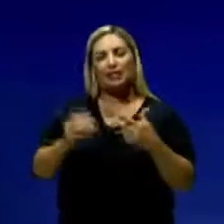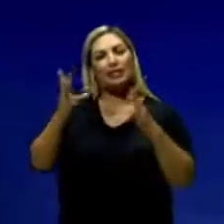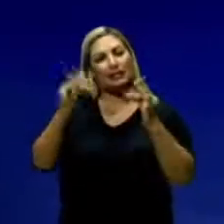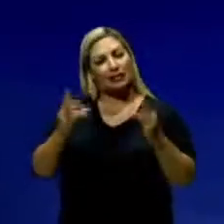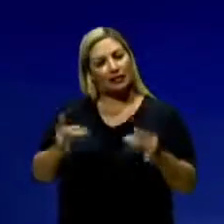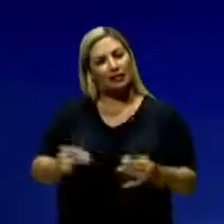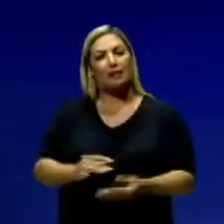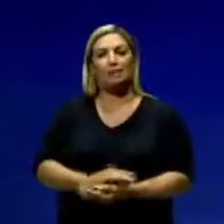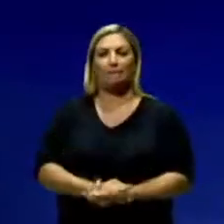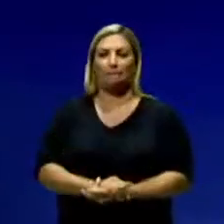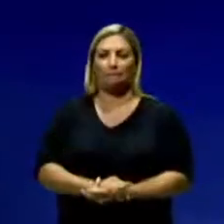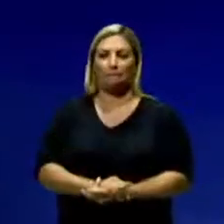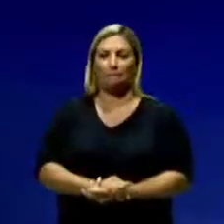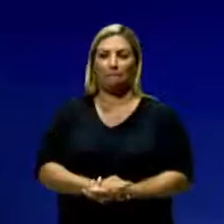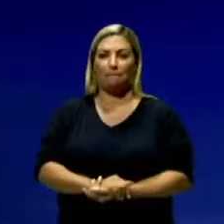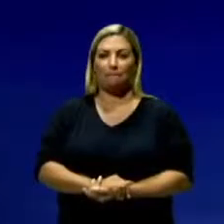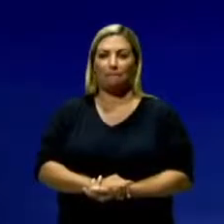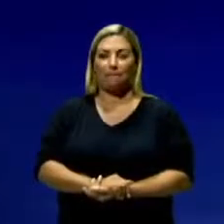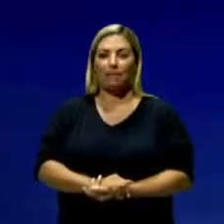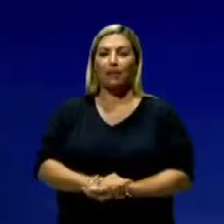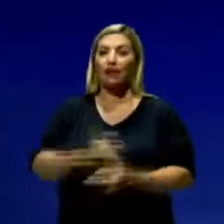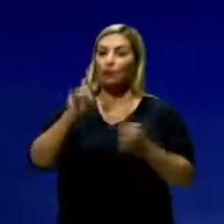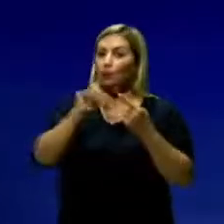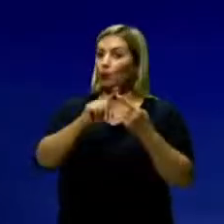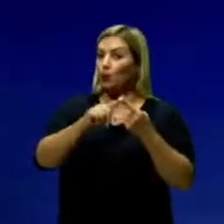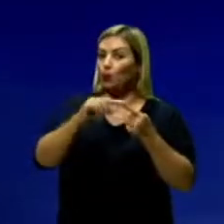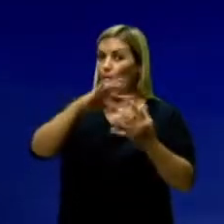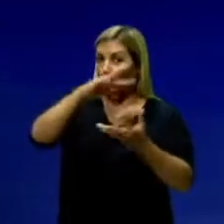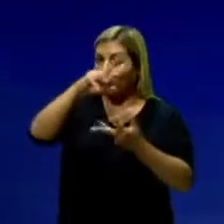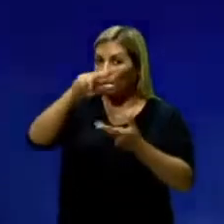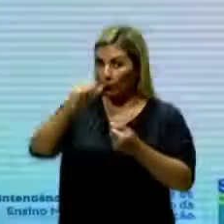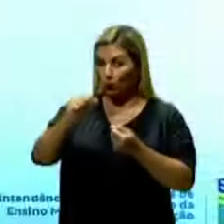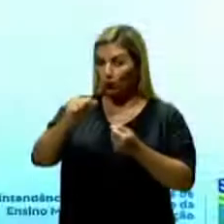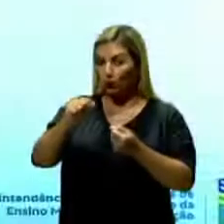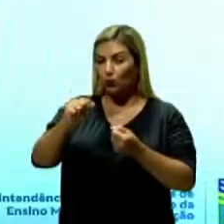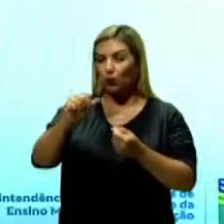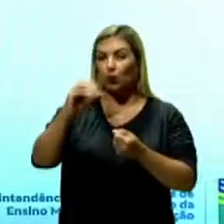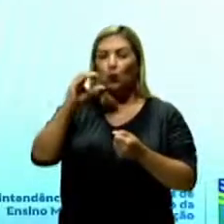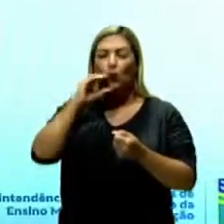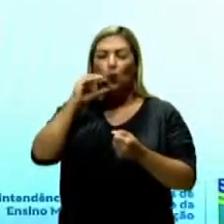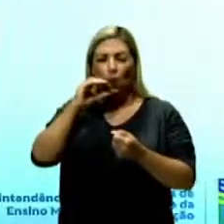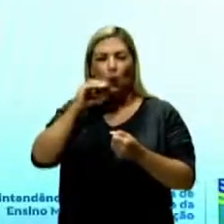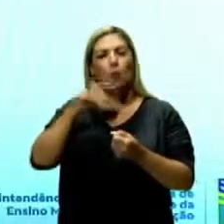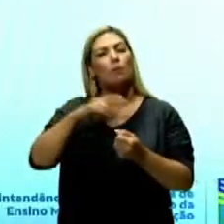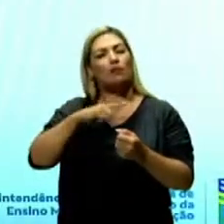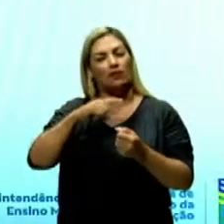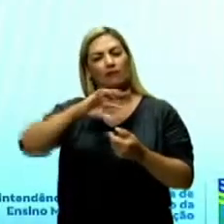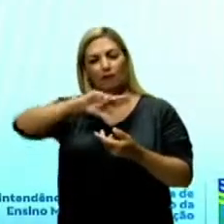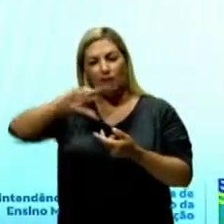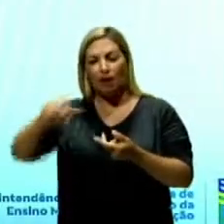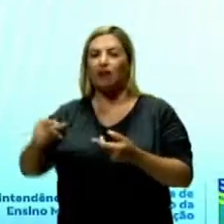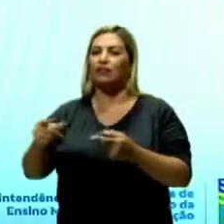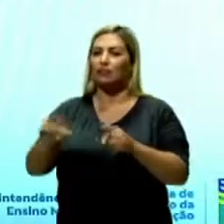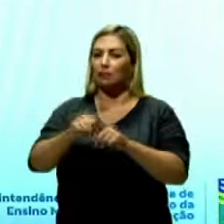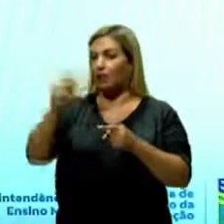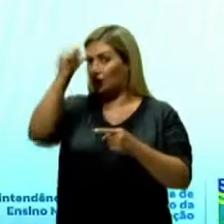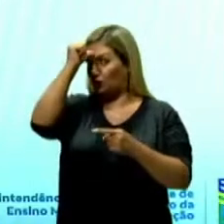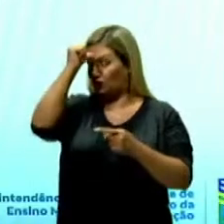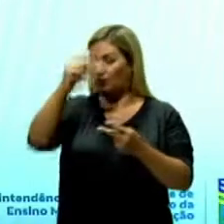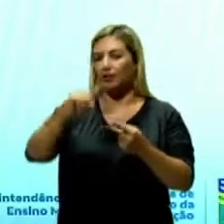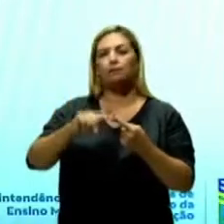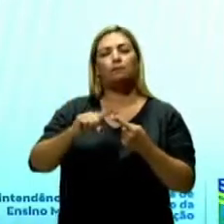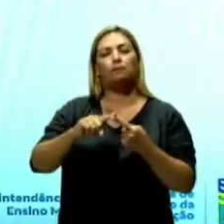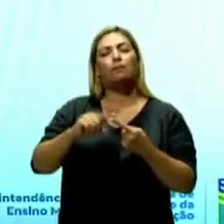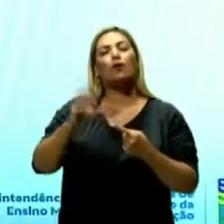detalhado disso. No mundo, a gente pode falar das danças colombianas e das indianas inicialmente. A dança